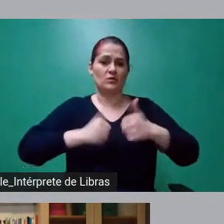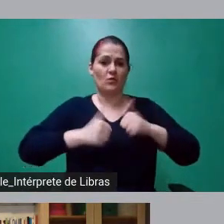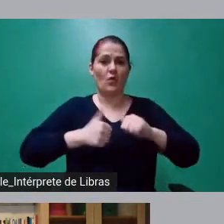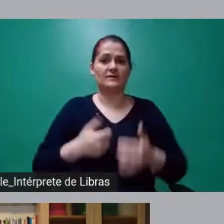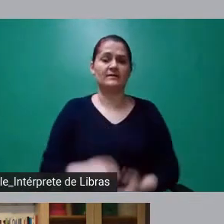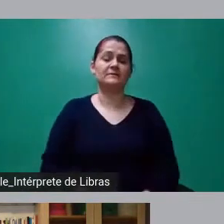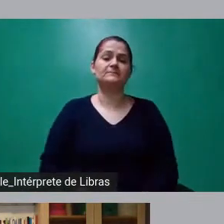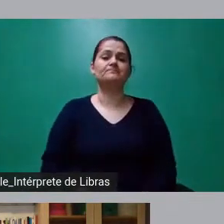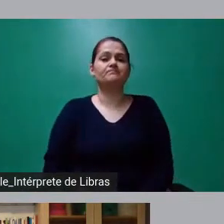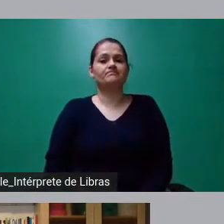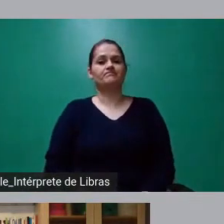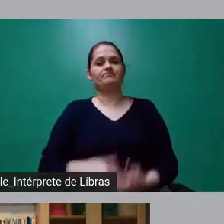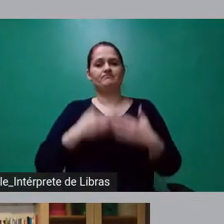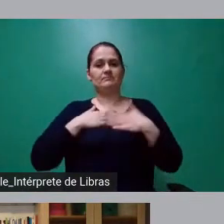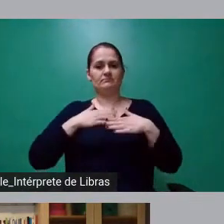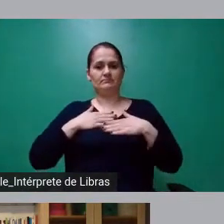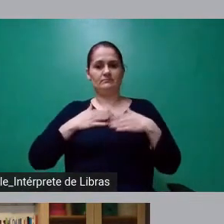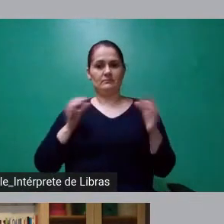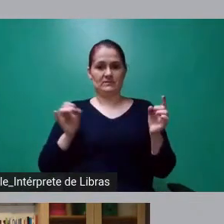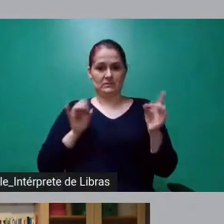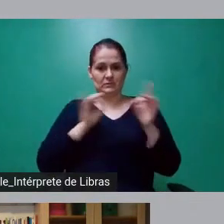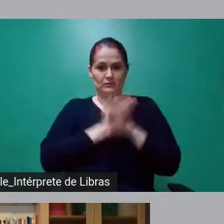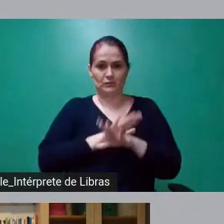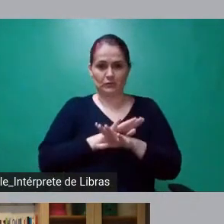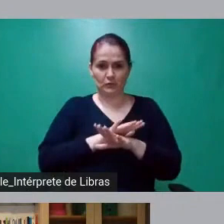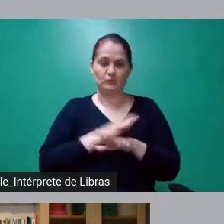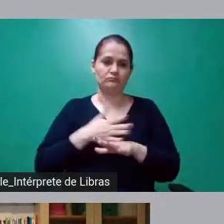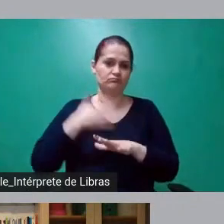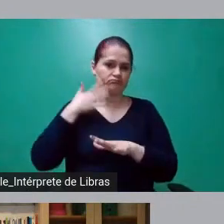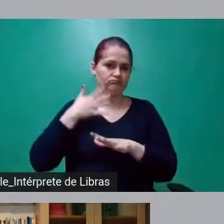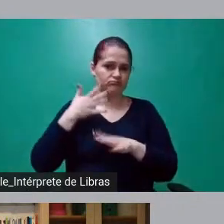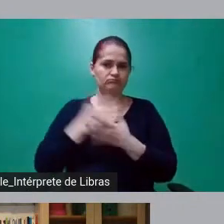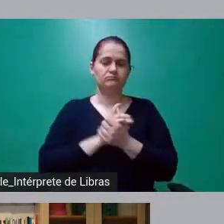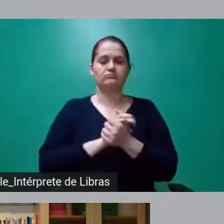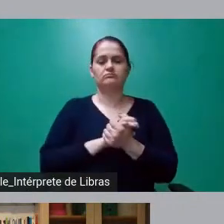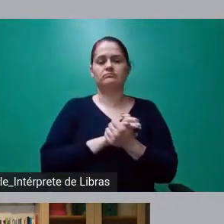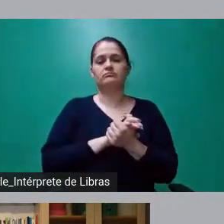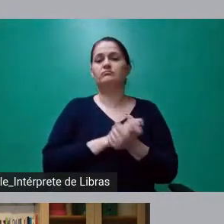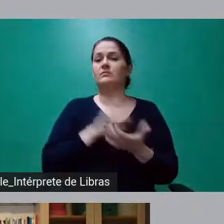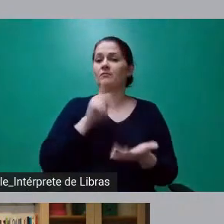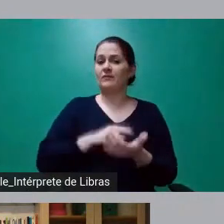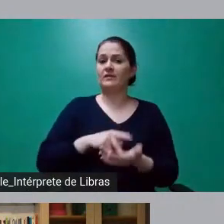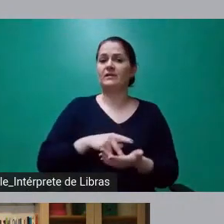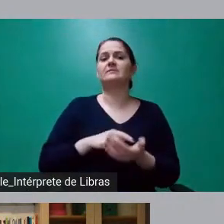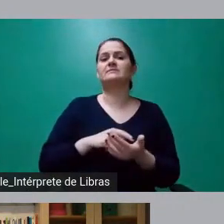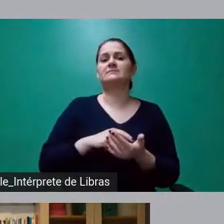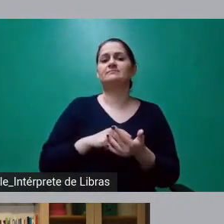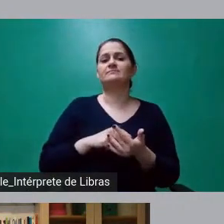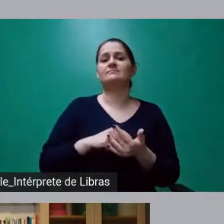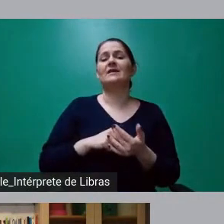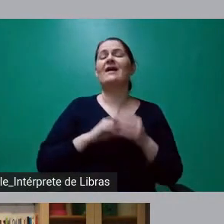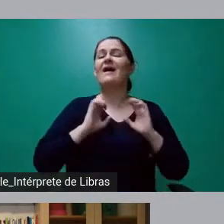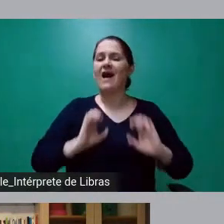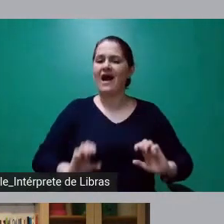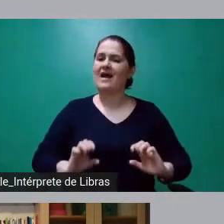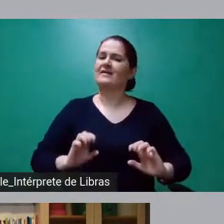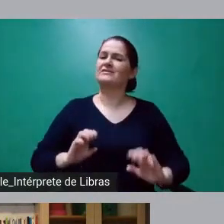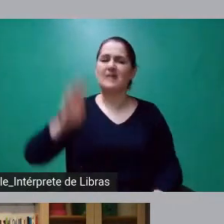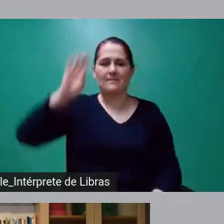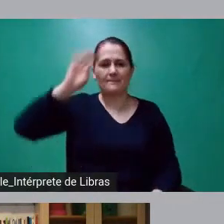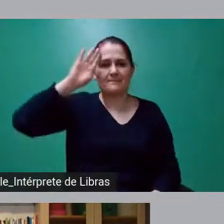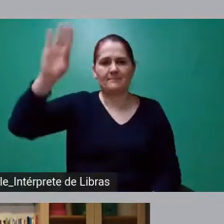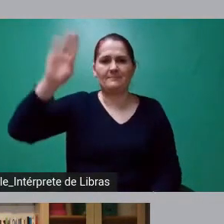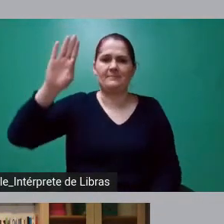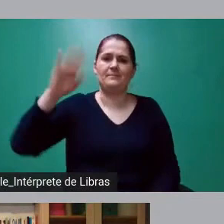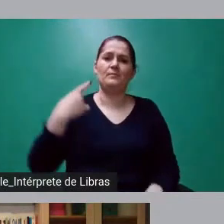Então, bom, era isso que eu queria colocar aqui. A necessidade, ela é pautada. A necessidade da ética não é pautada só por razões de